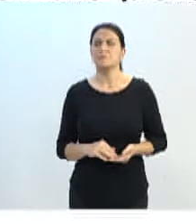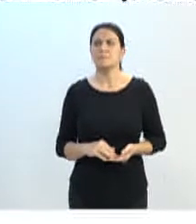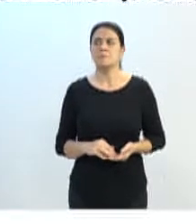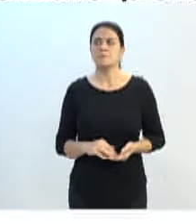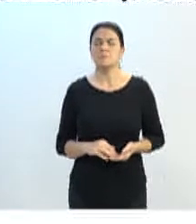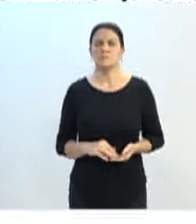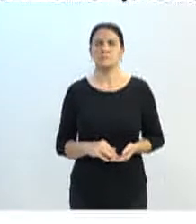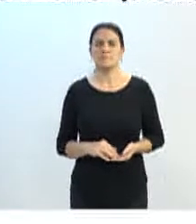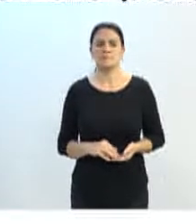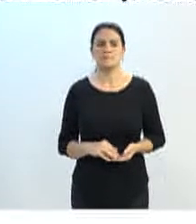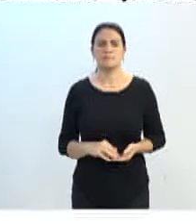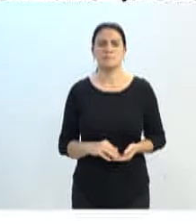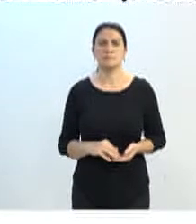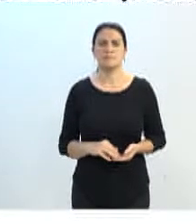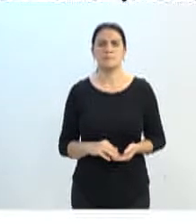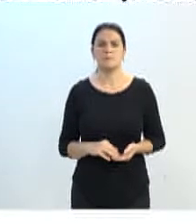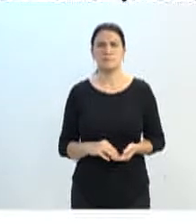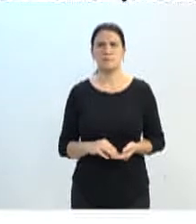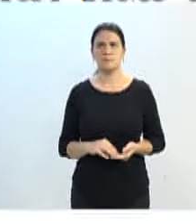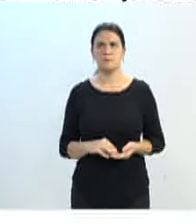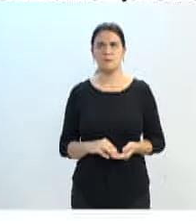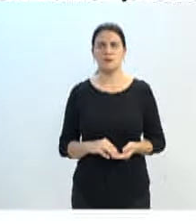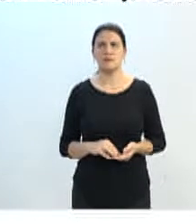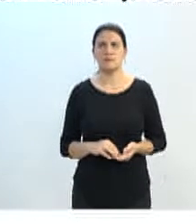Ah, o controle está aqui, desculpe. Ok.